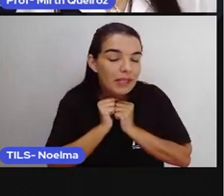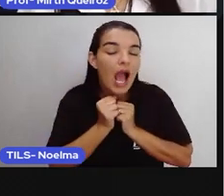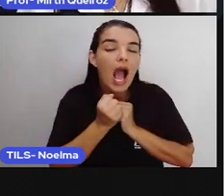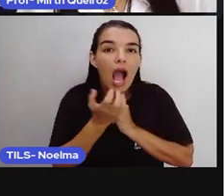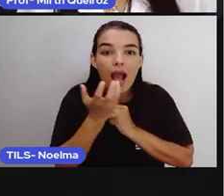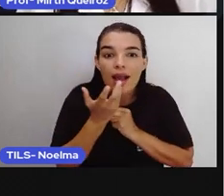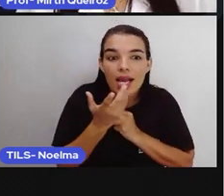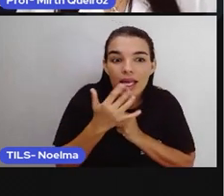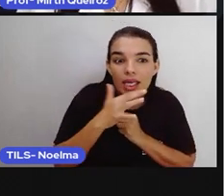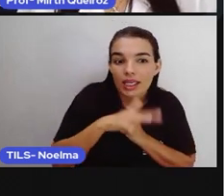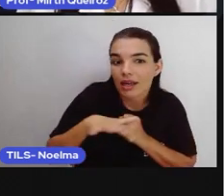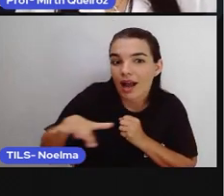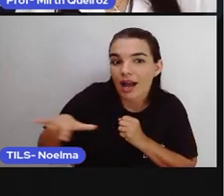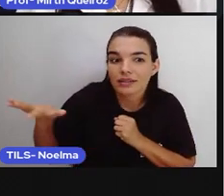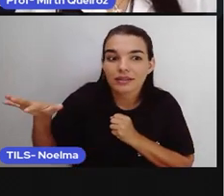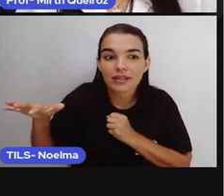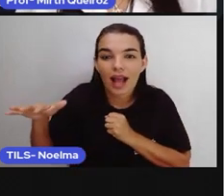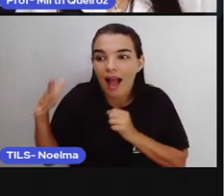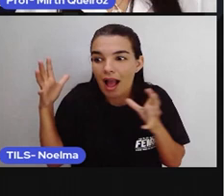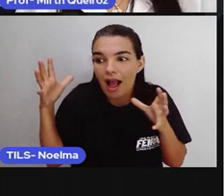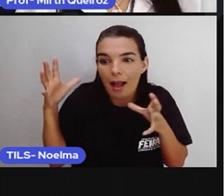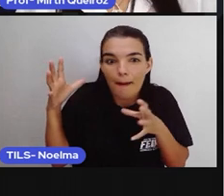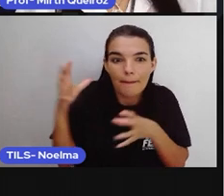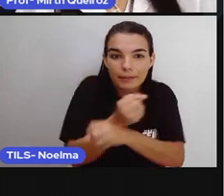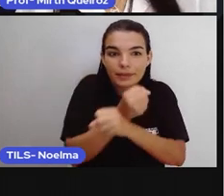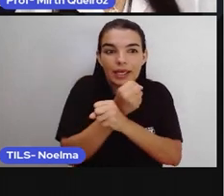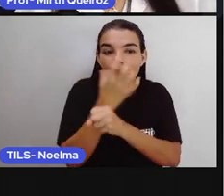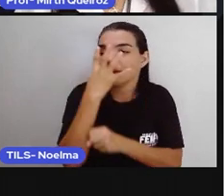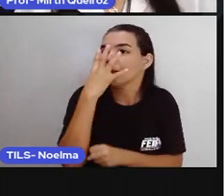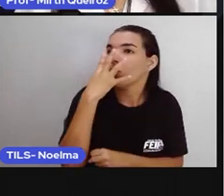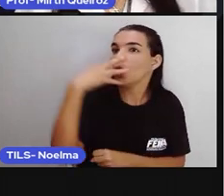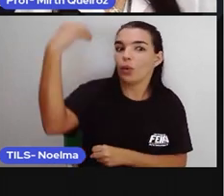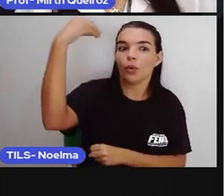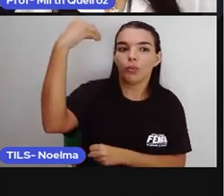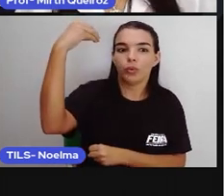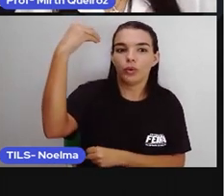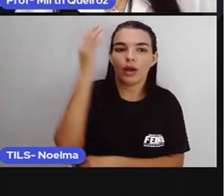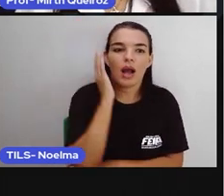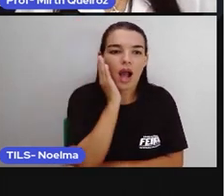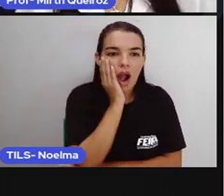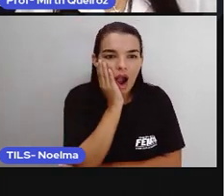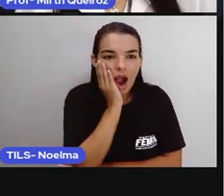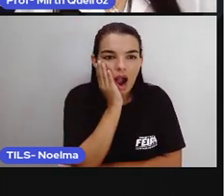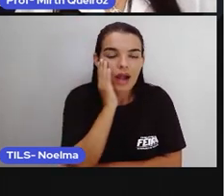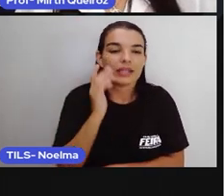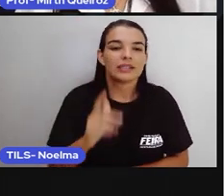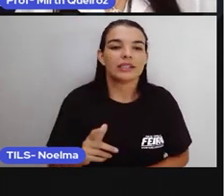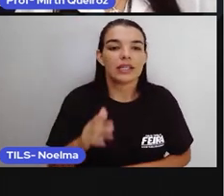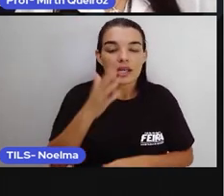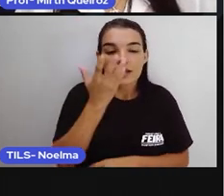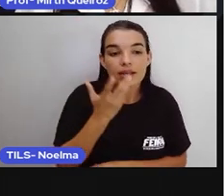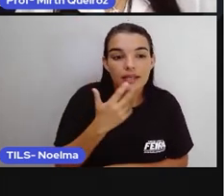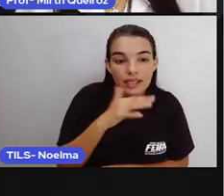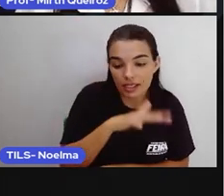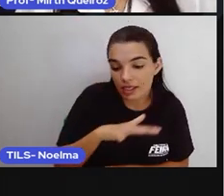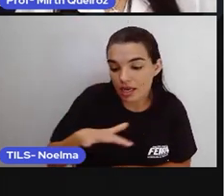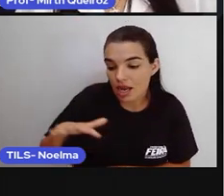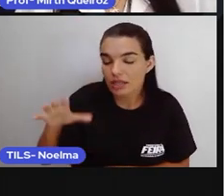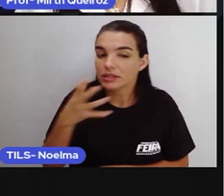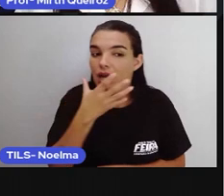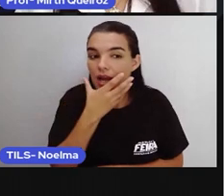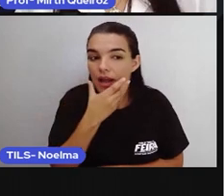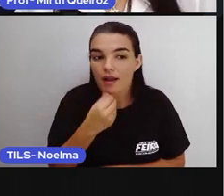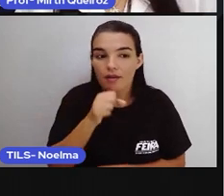Olha a nossa manchete. Criança é atacada por lobo. Criança e avó são perseguidos por